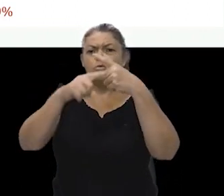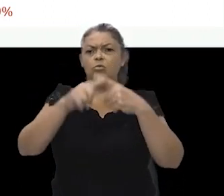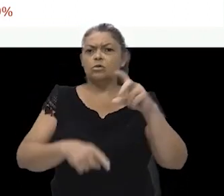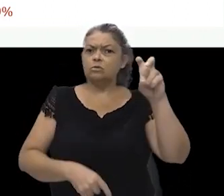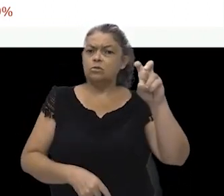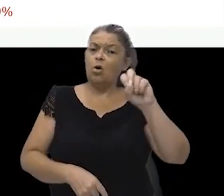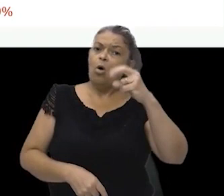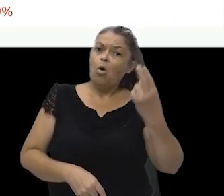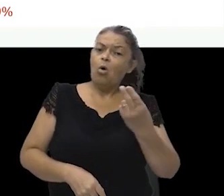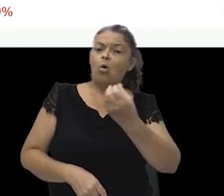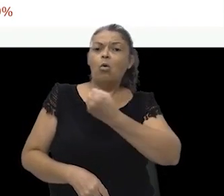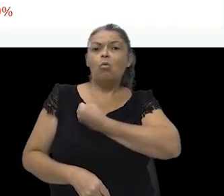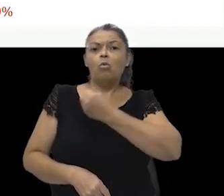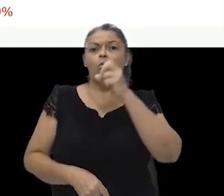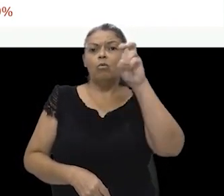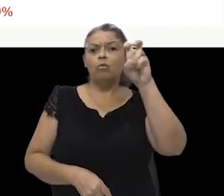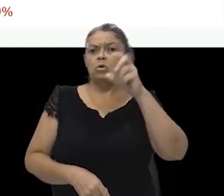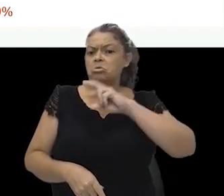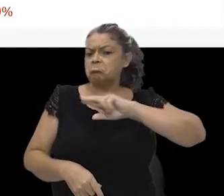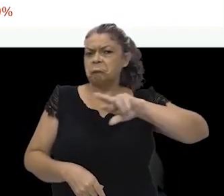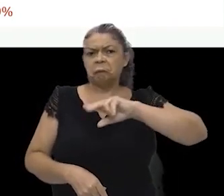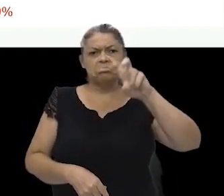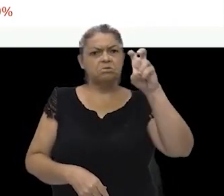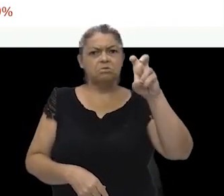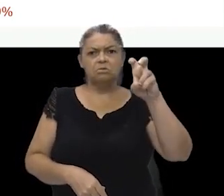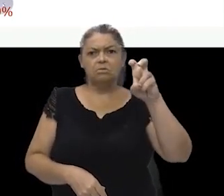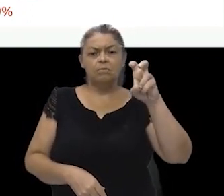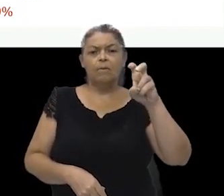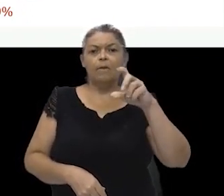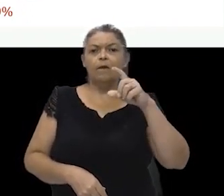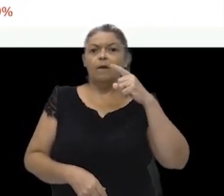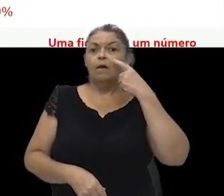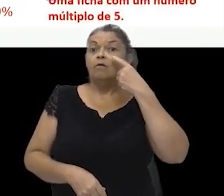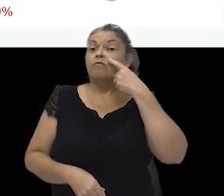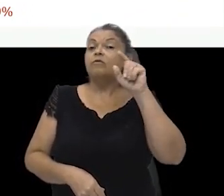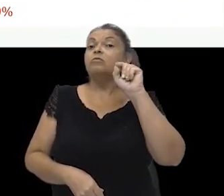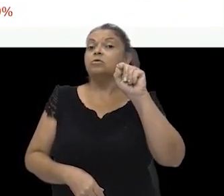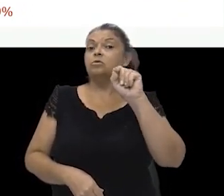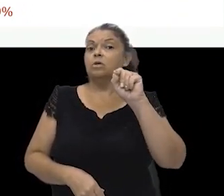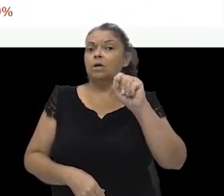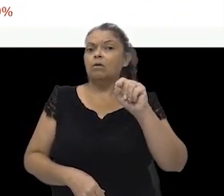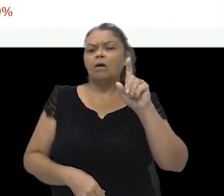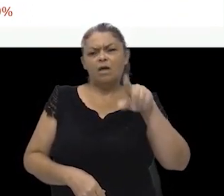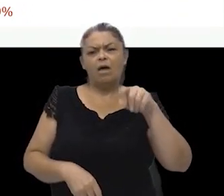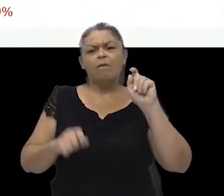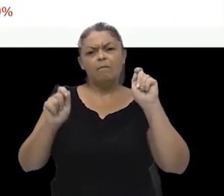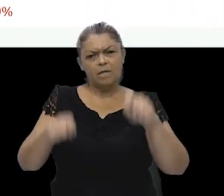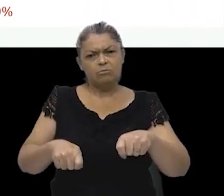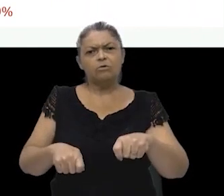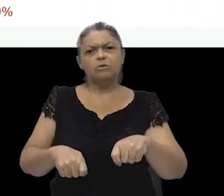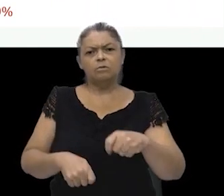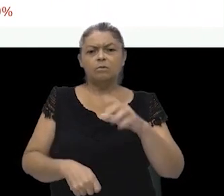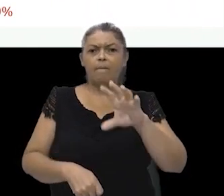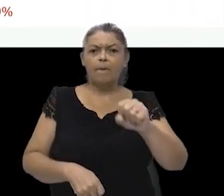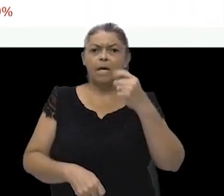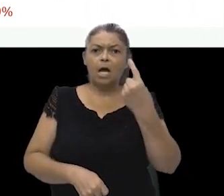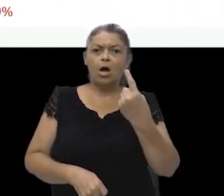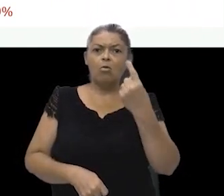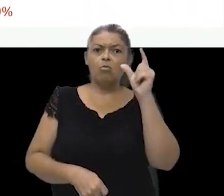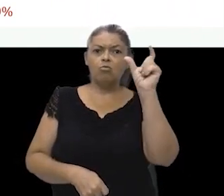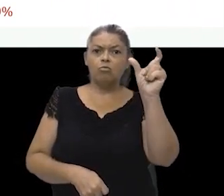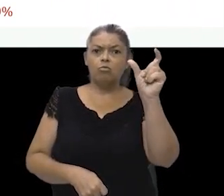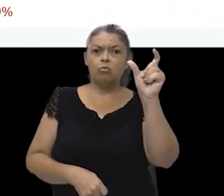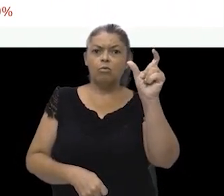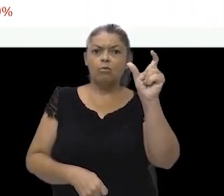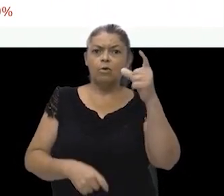ficha com um número que não é múltiplo de 5, vimos que é mais provável pegar uma ficha com um